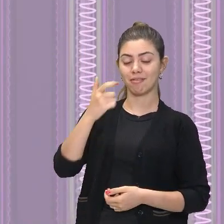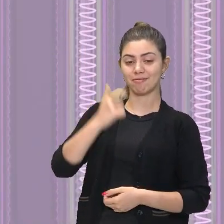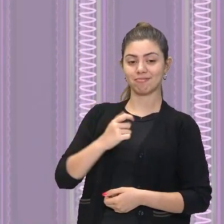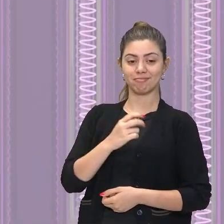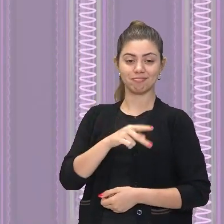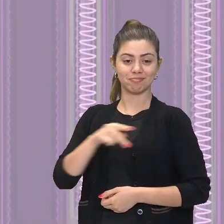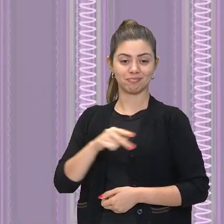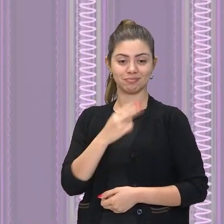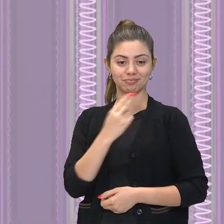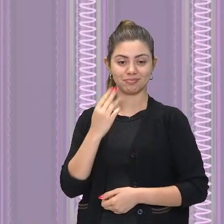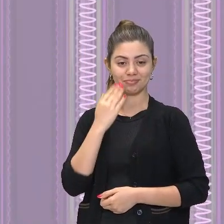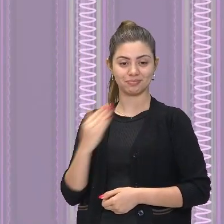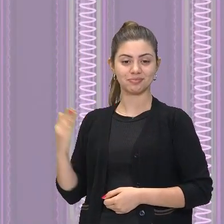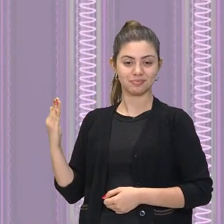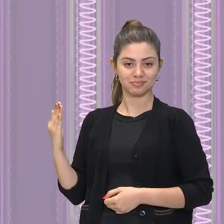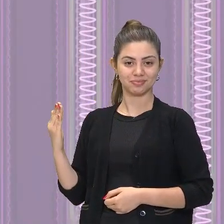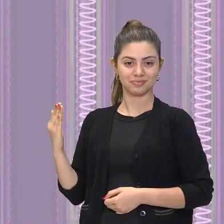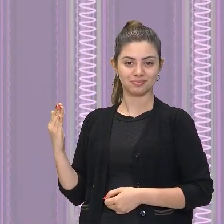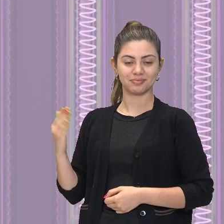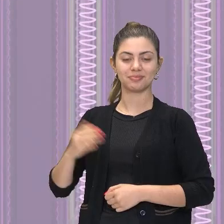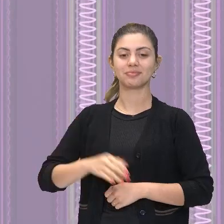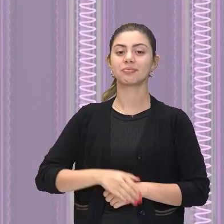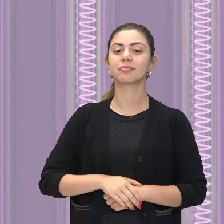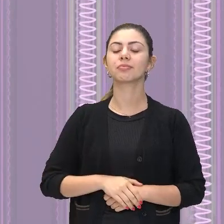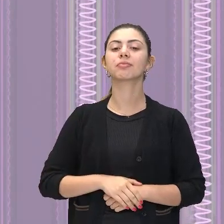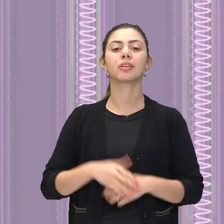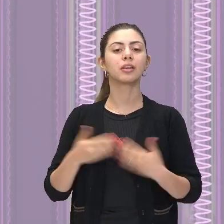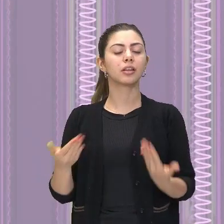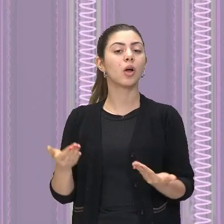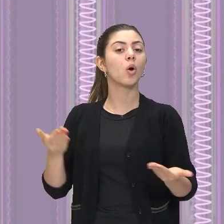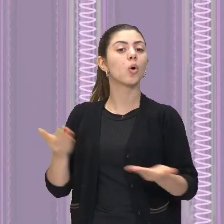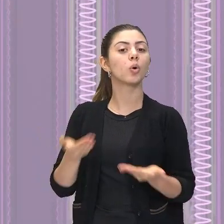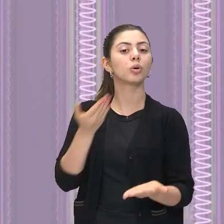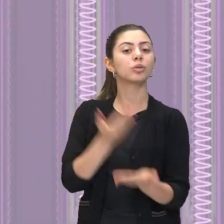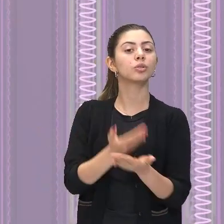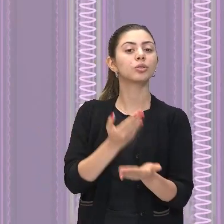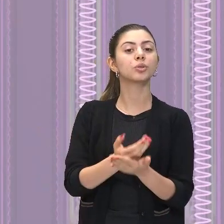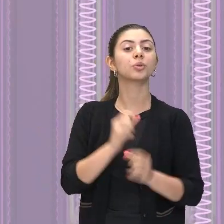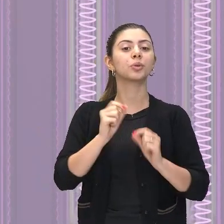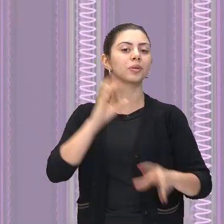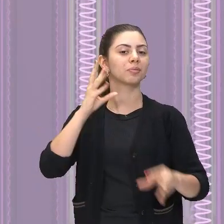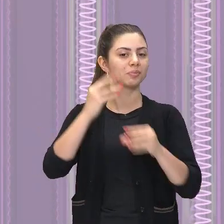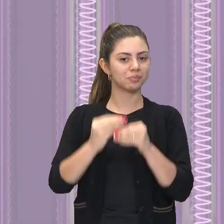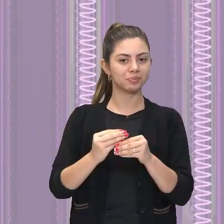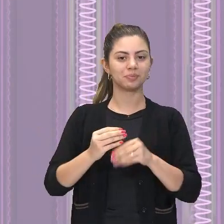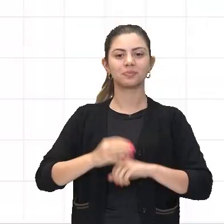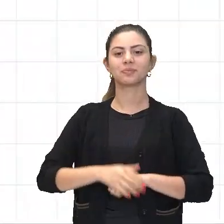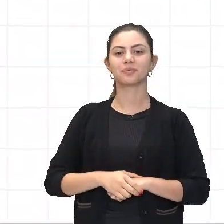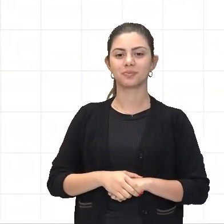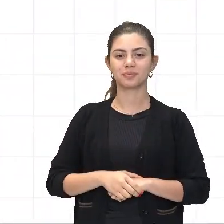Aldemir Malveira. Teremos, então, a aula de revisão. Vamos?